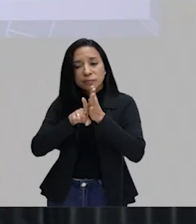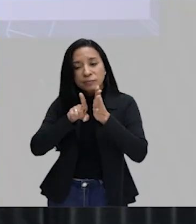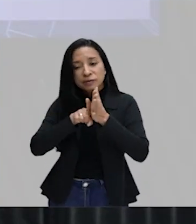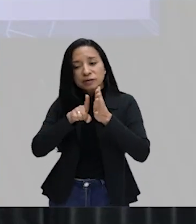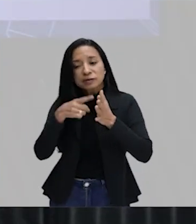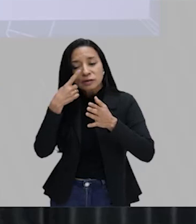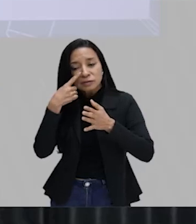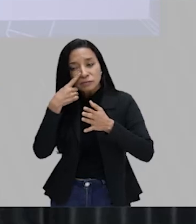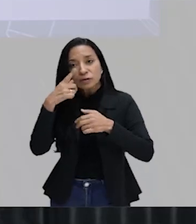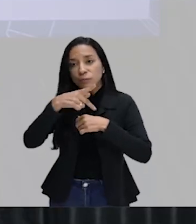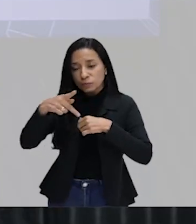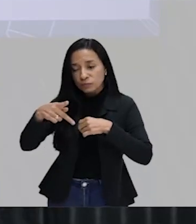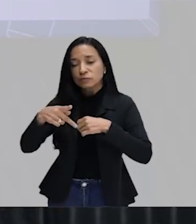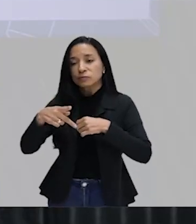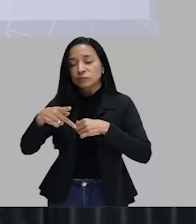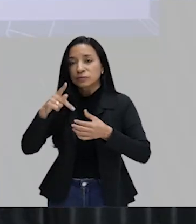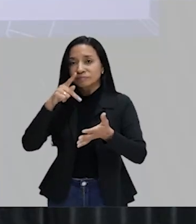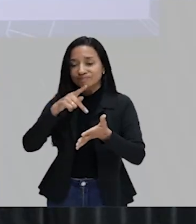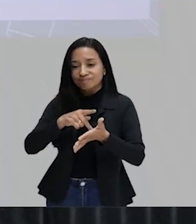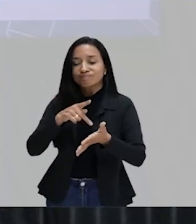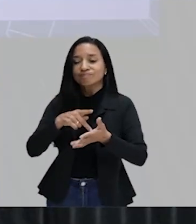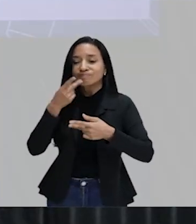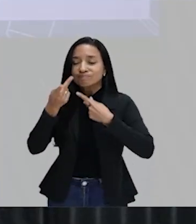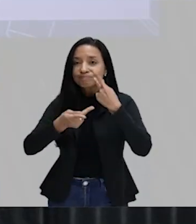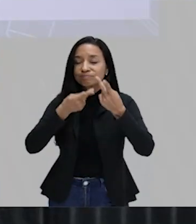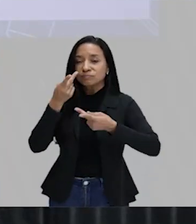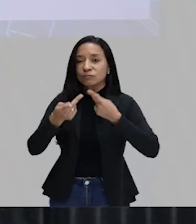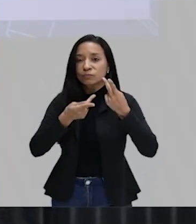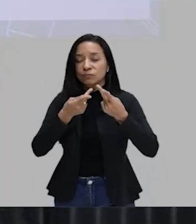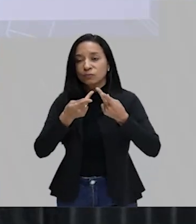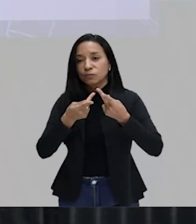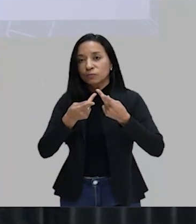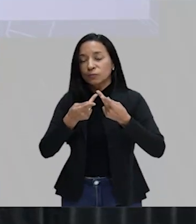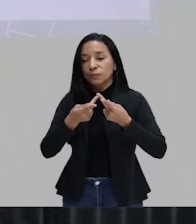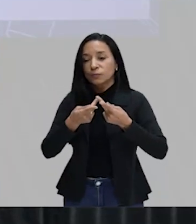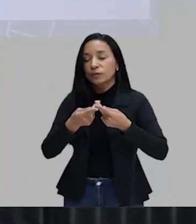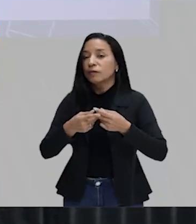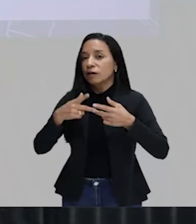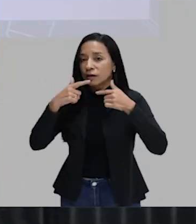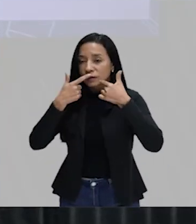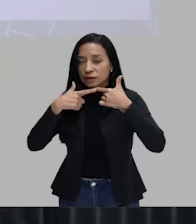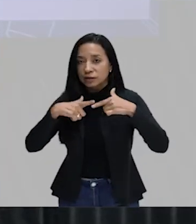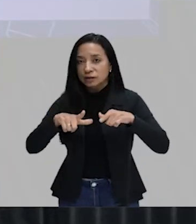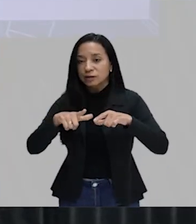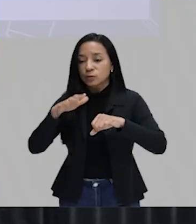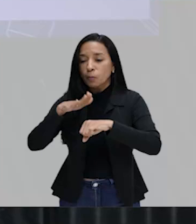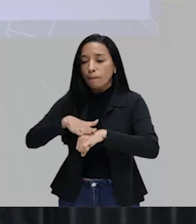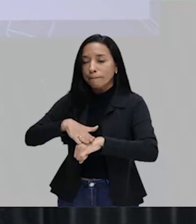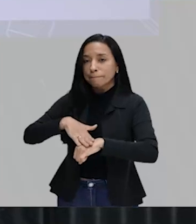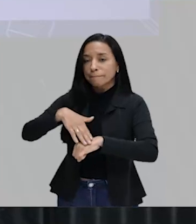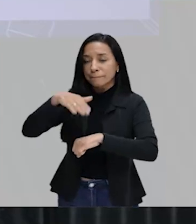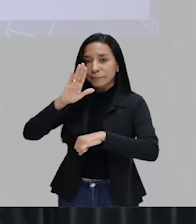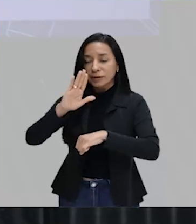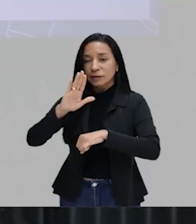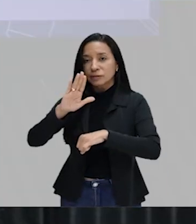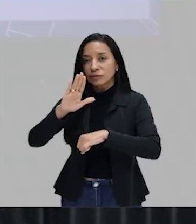em tudo que dizem, não. Porque a língua, ela é um dos maiores